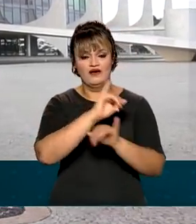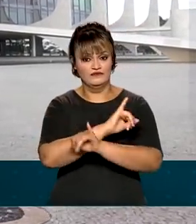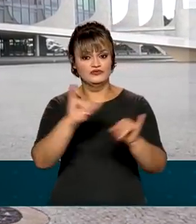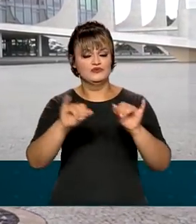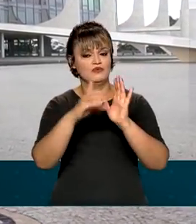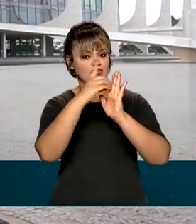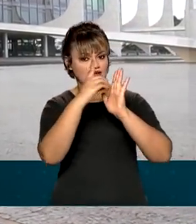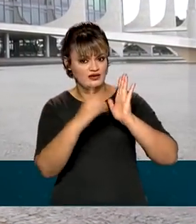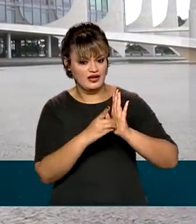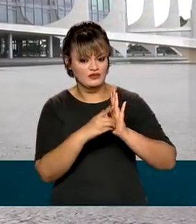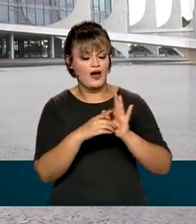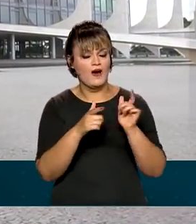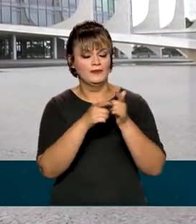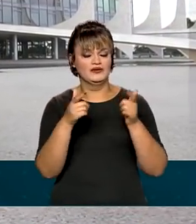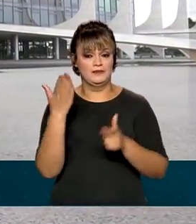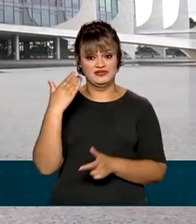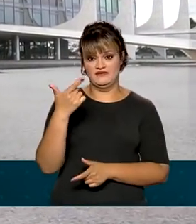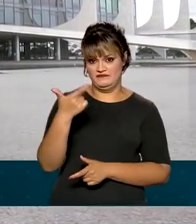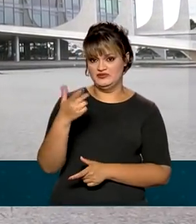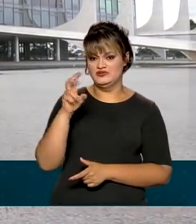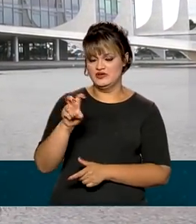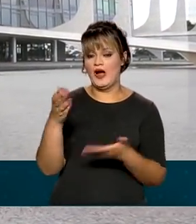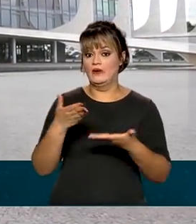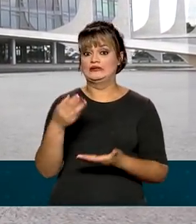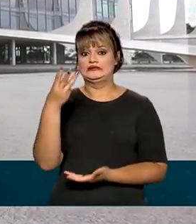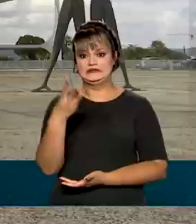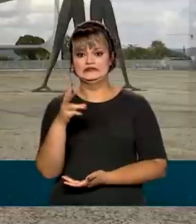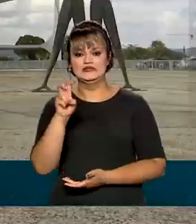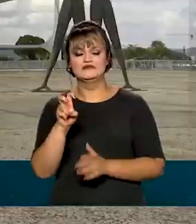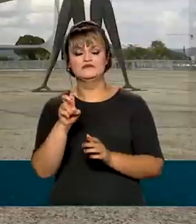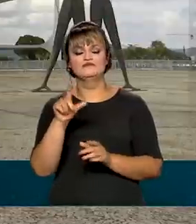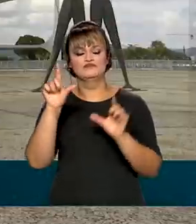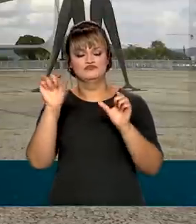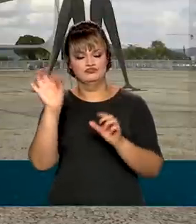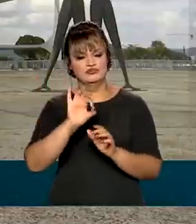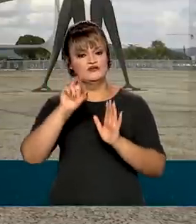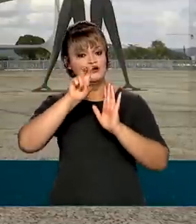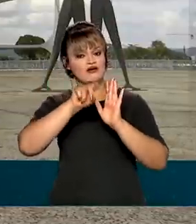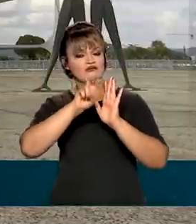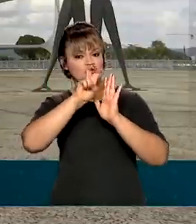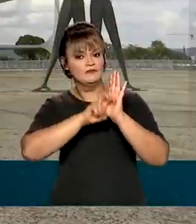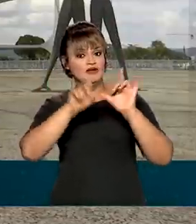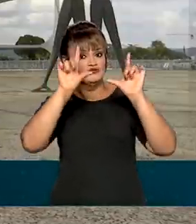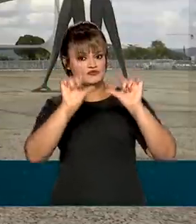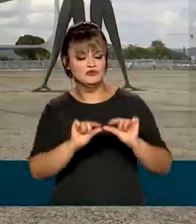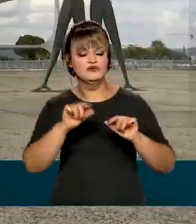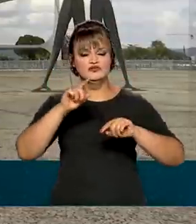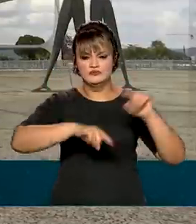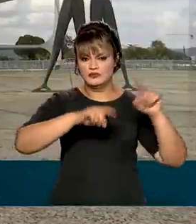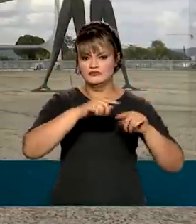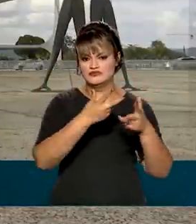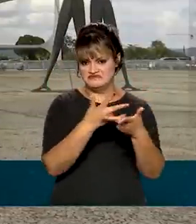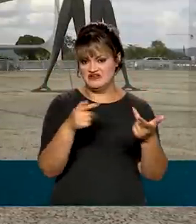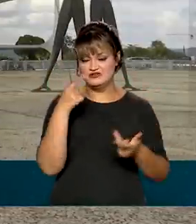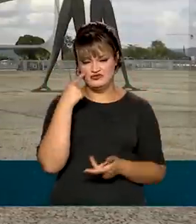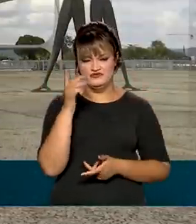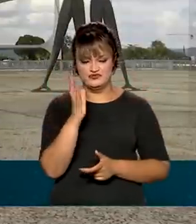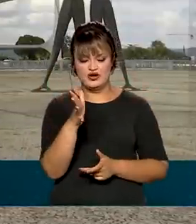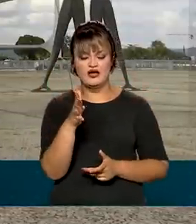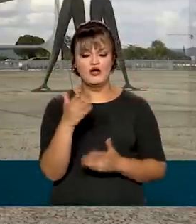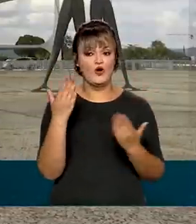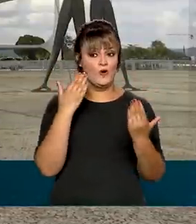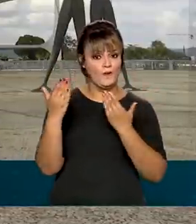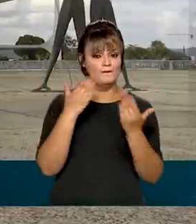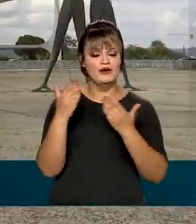um novo decreto ampliando de 25% para 35% a redução no imposto sobre produtos industrializados em